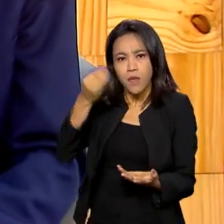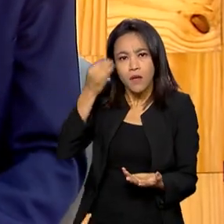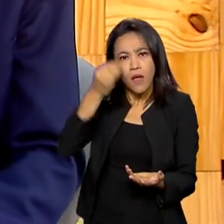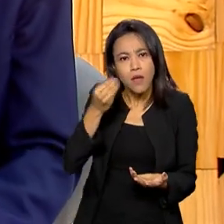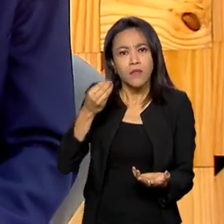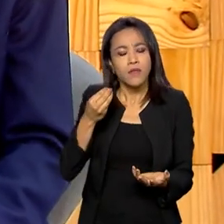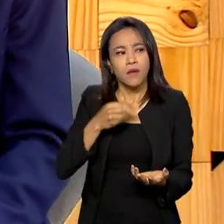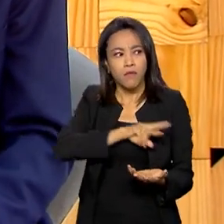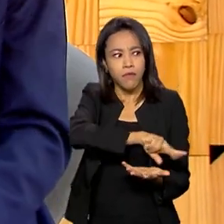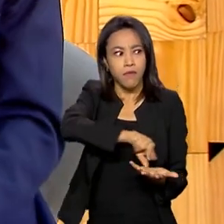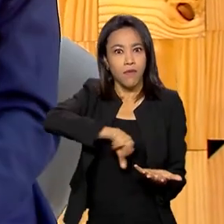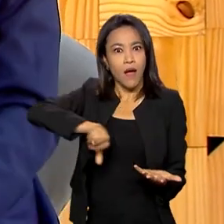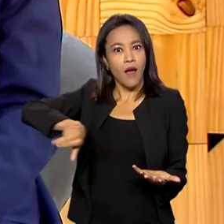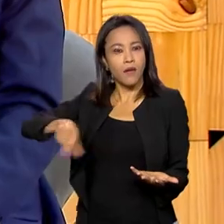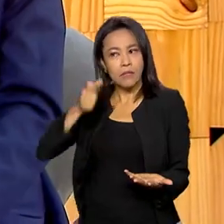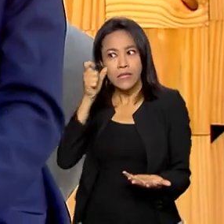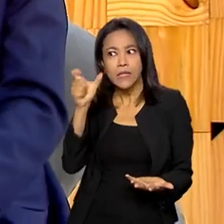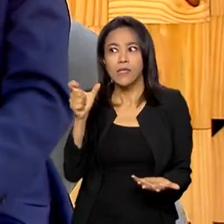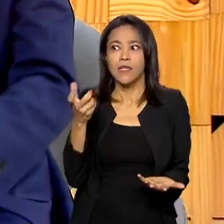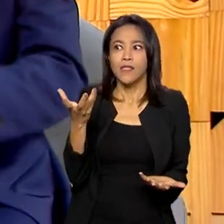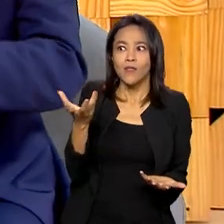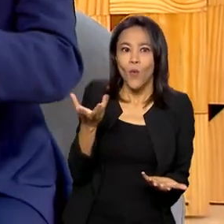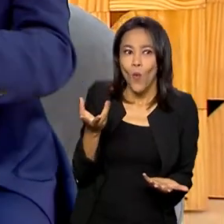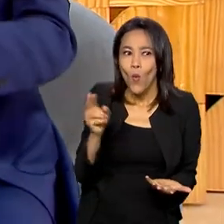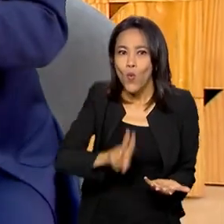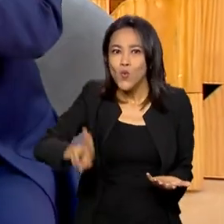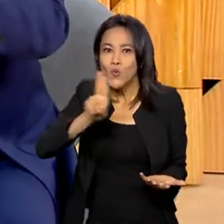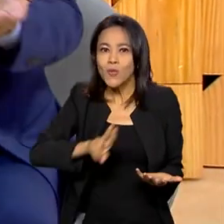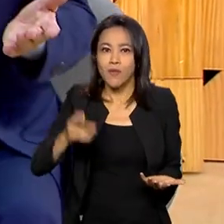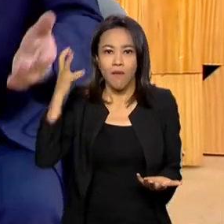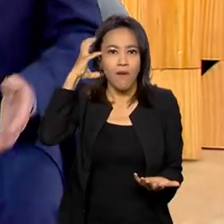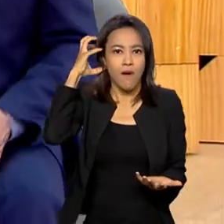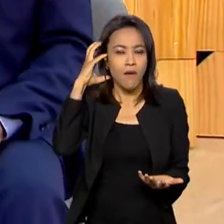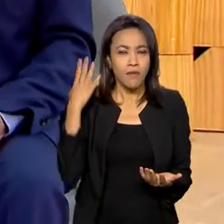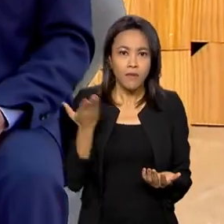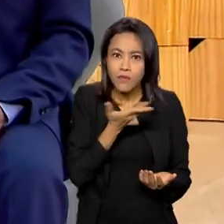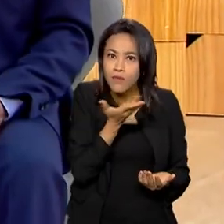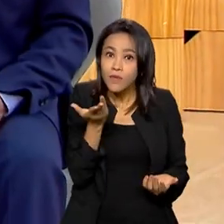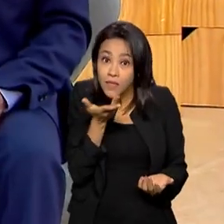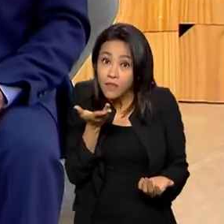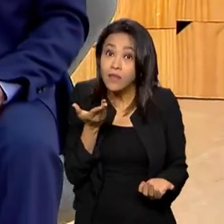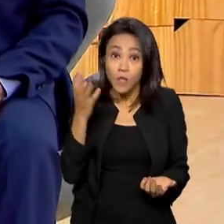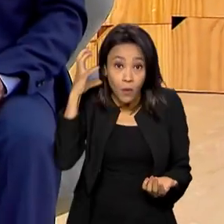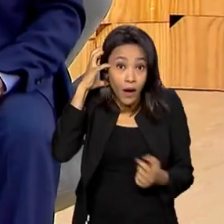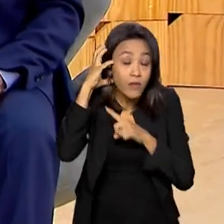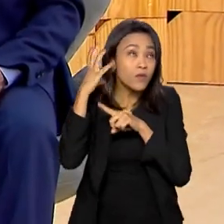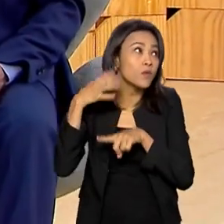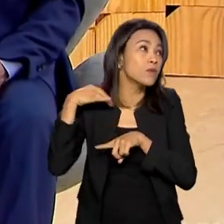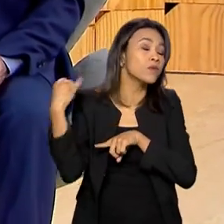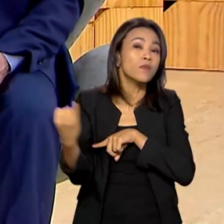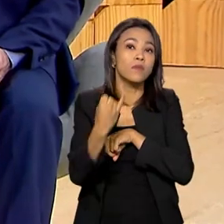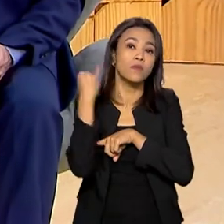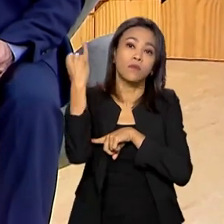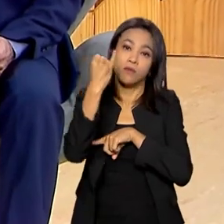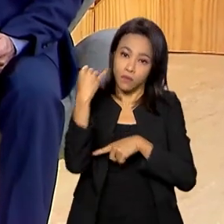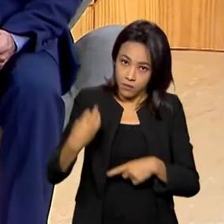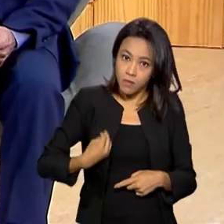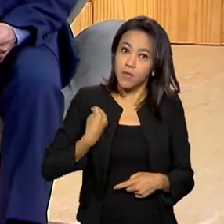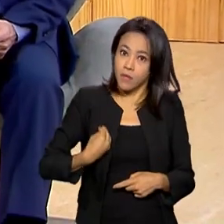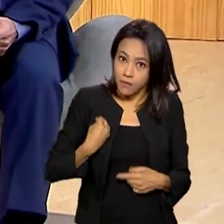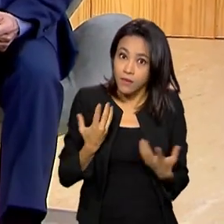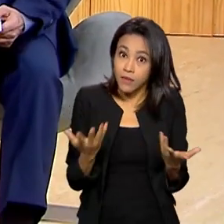interesses surgiram na utilização do rádio e ele se tornou um meio essencial para a vida moderna, como o senhor colocou.